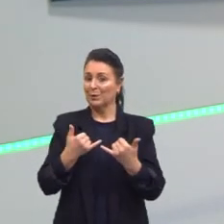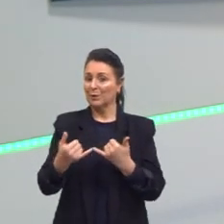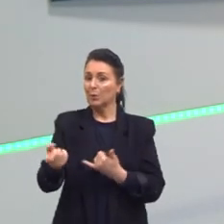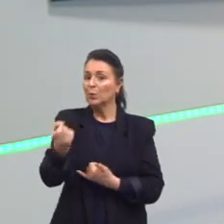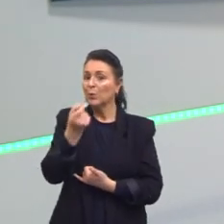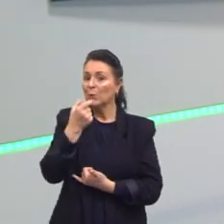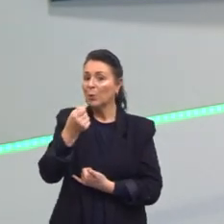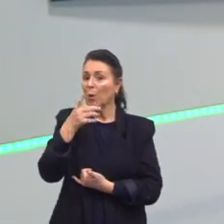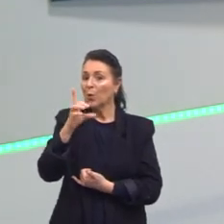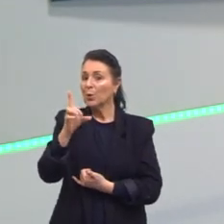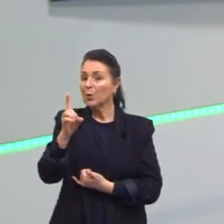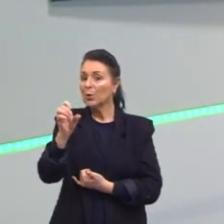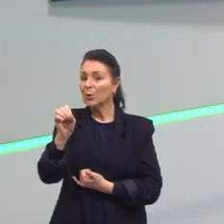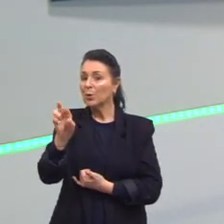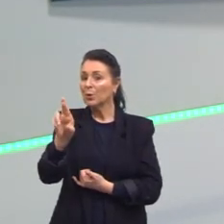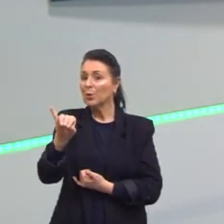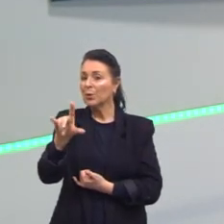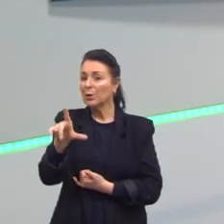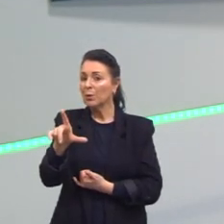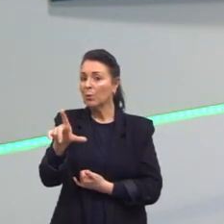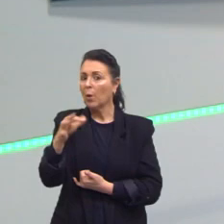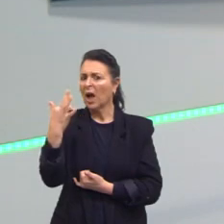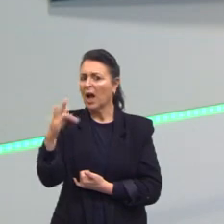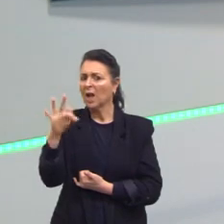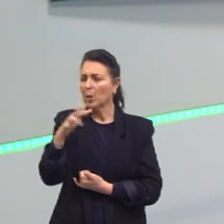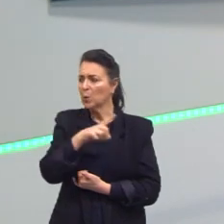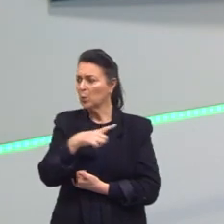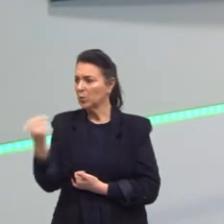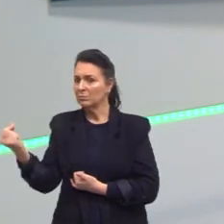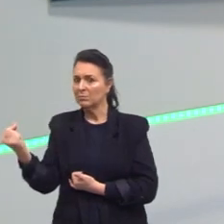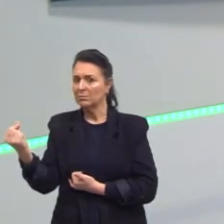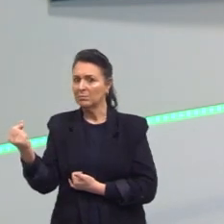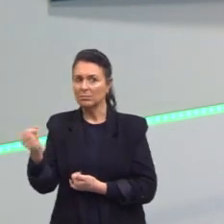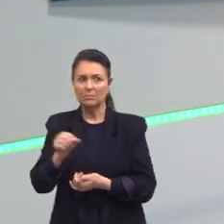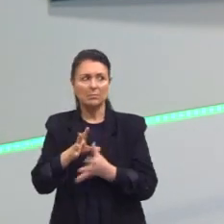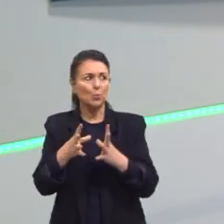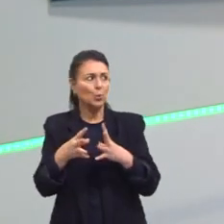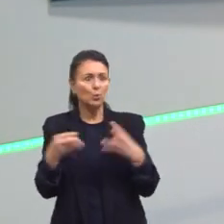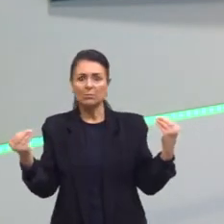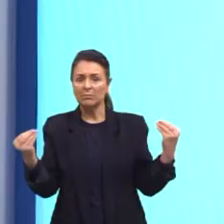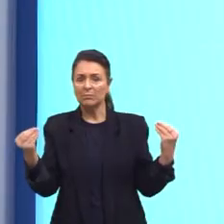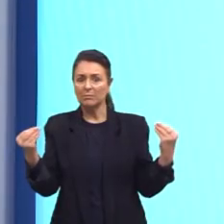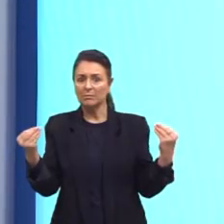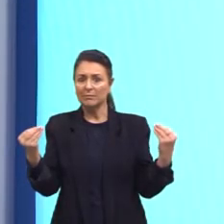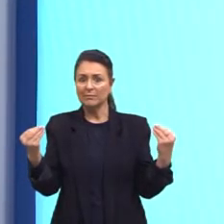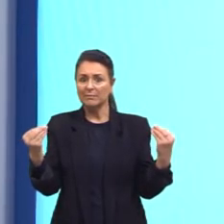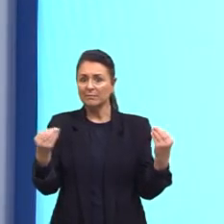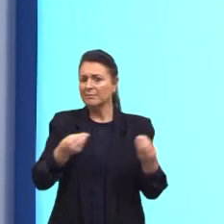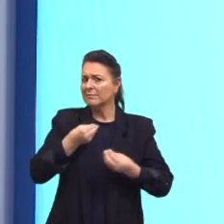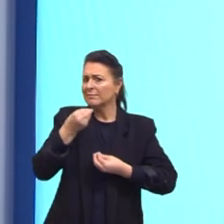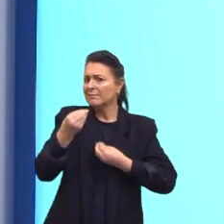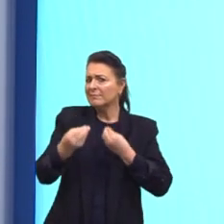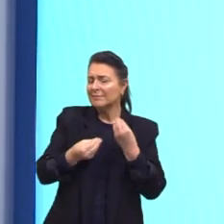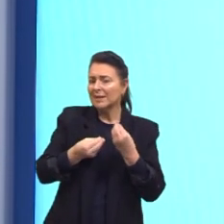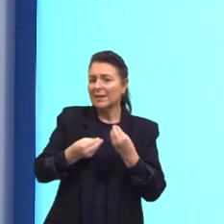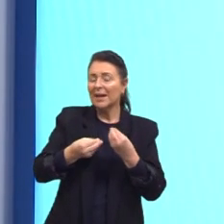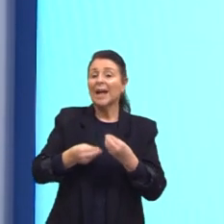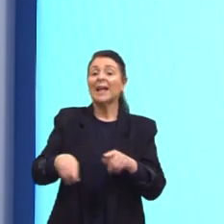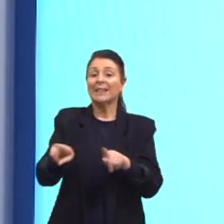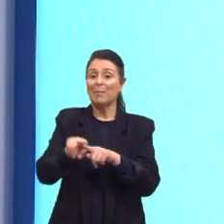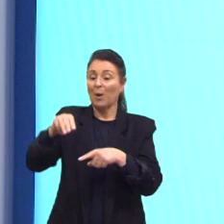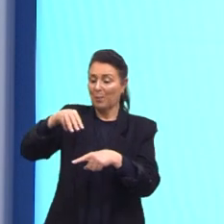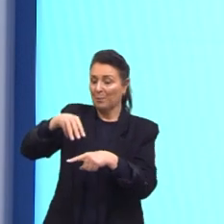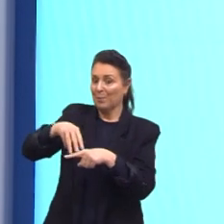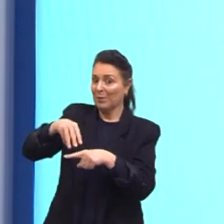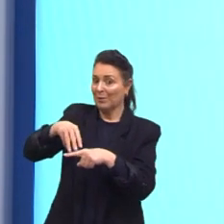Tomou o Doril, a dor sumiu. Todo mundo já deve ter ouvido isso em algum lugar. O McDonald's ali, de